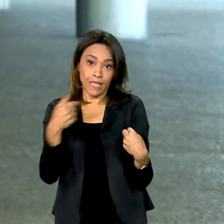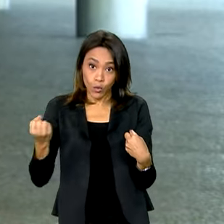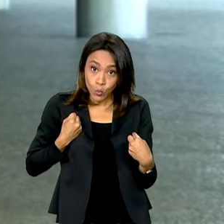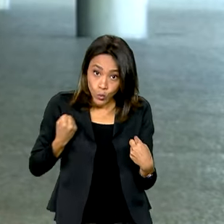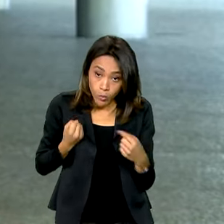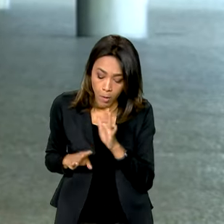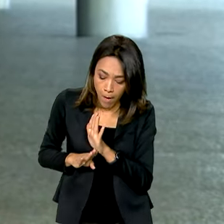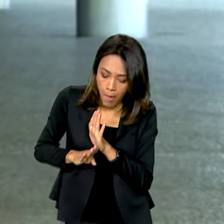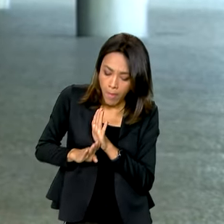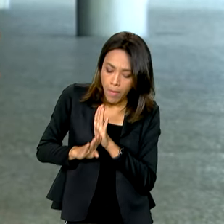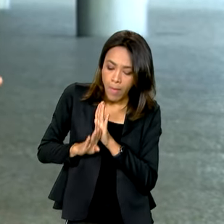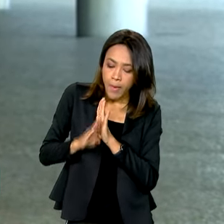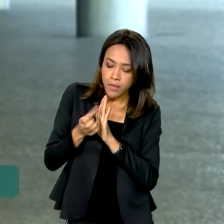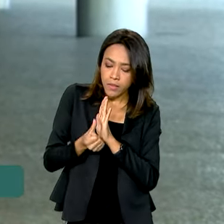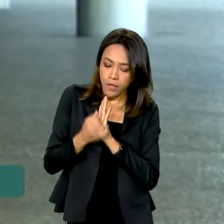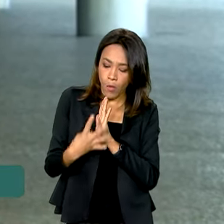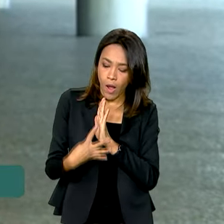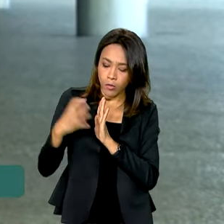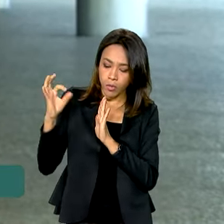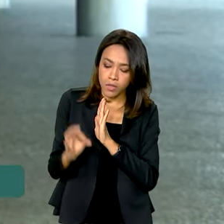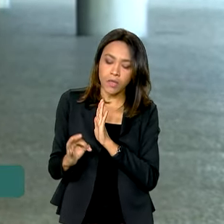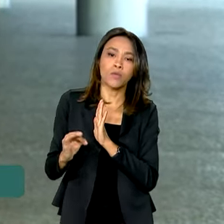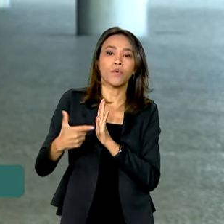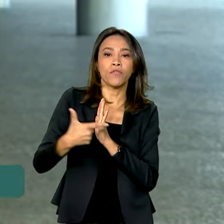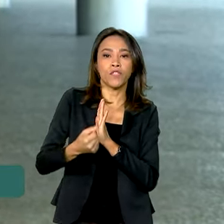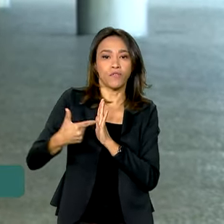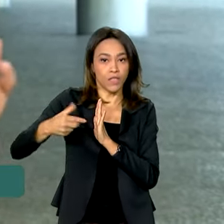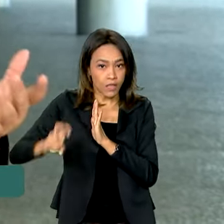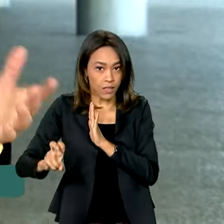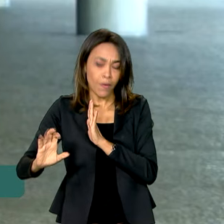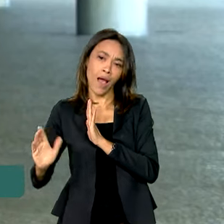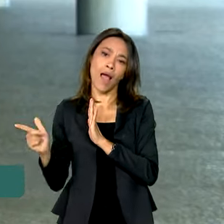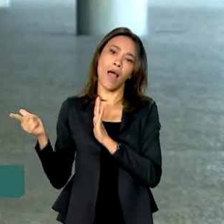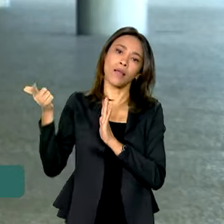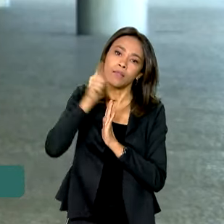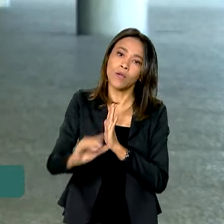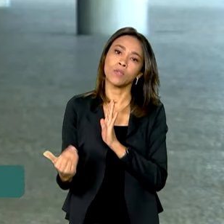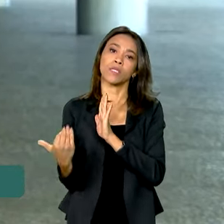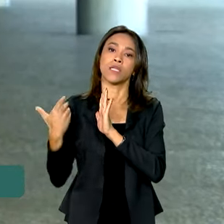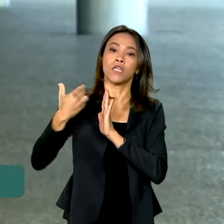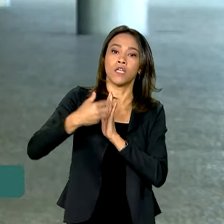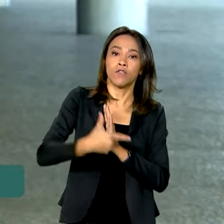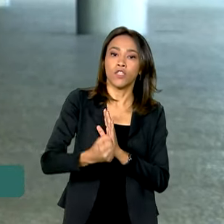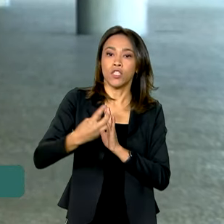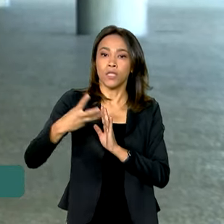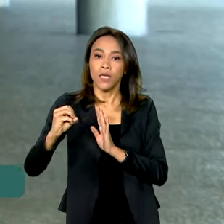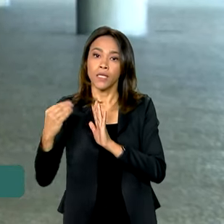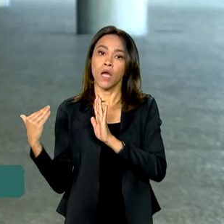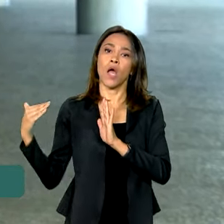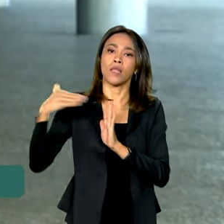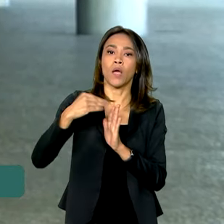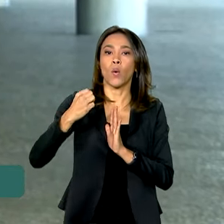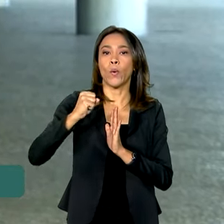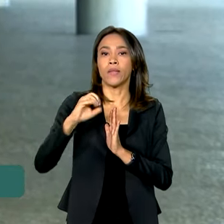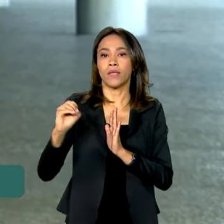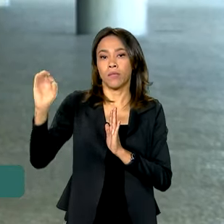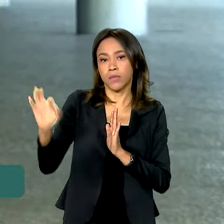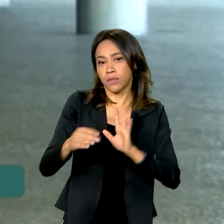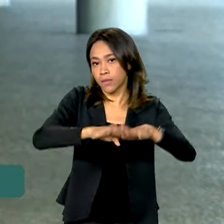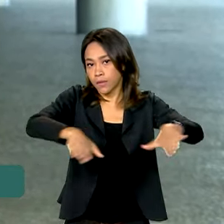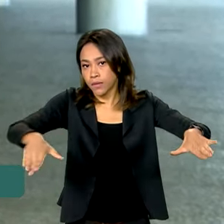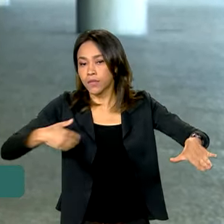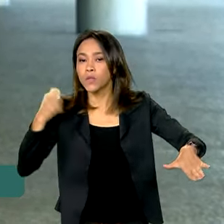cresça para 64% em 2025, até chegar em 2030 com mais de 80% das crianças